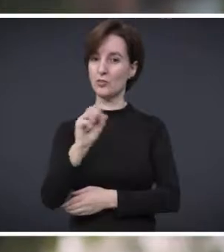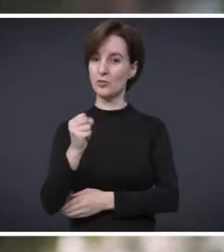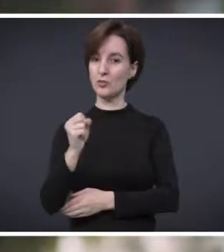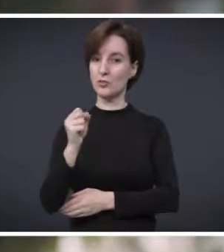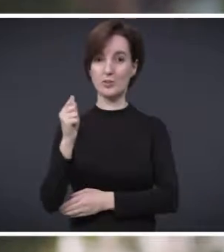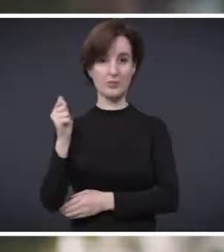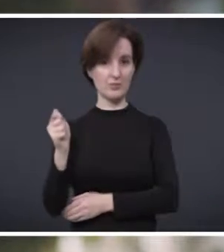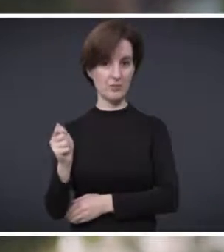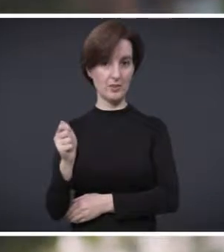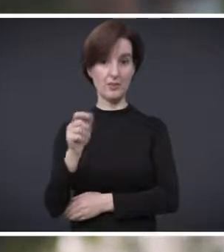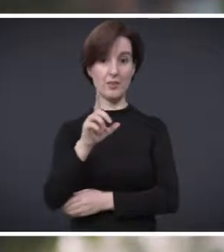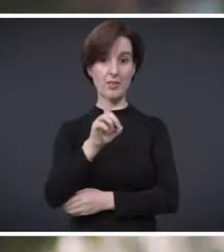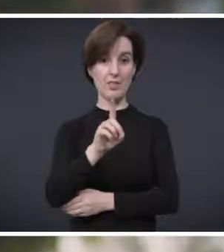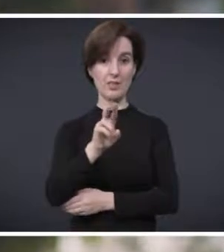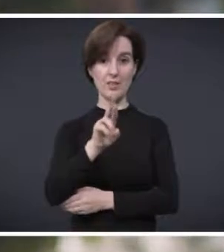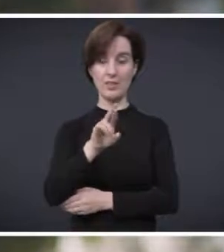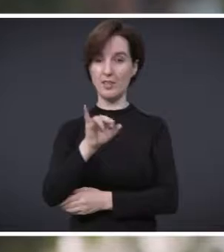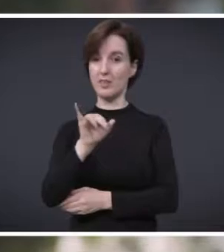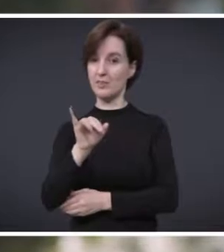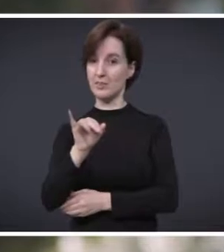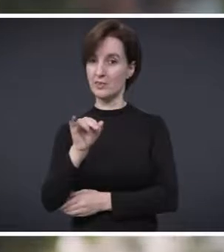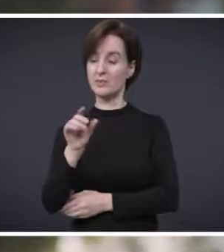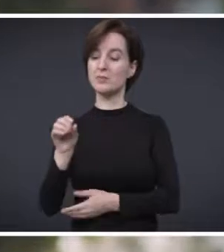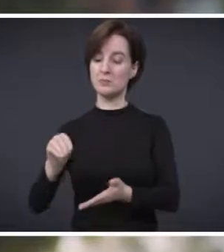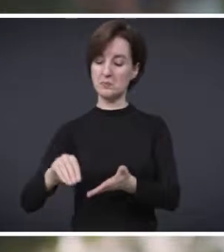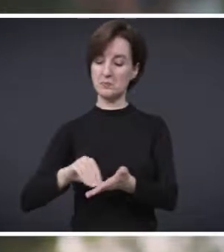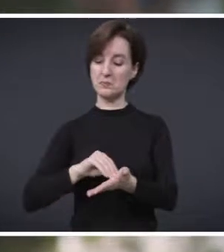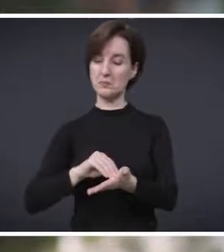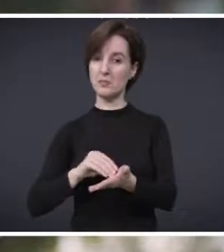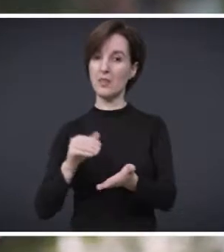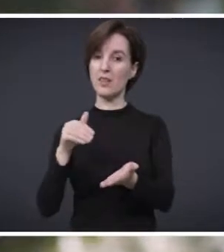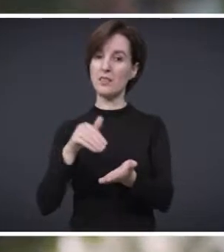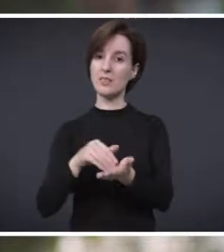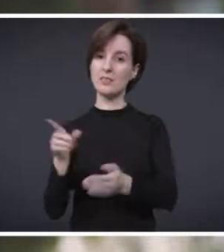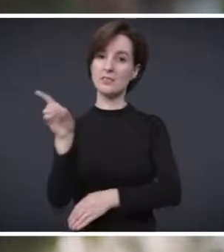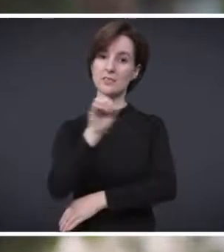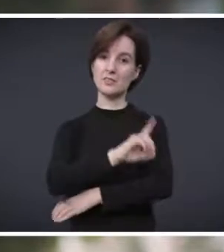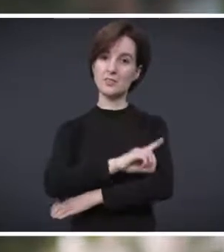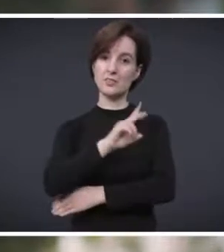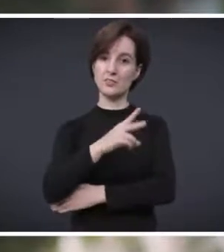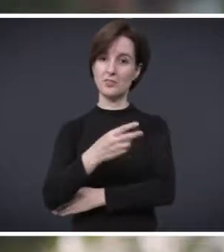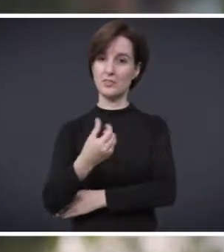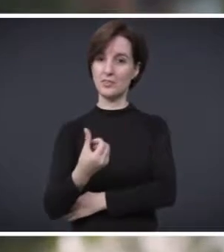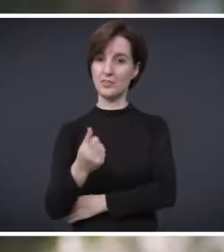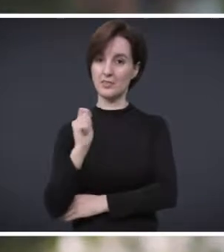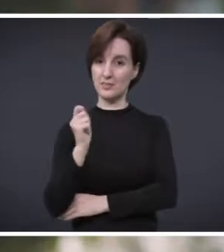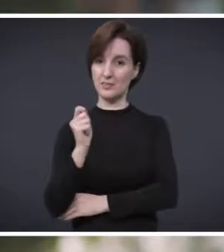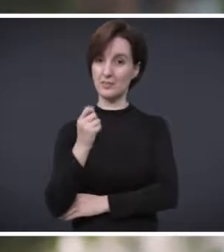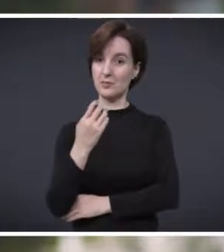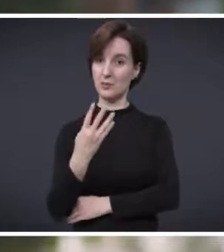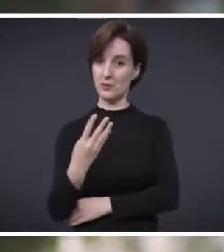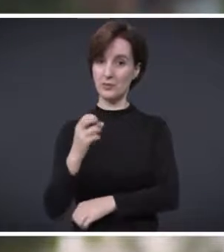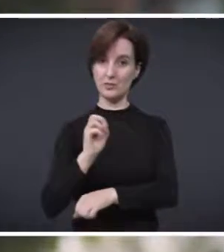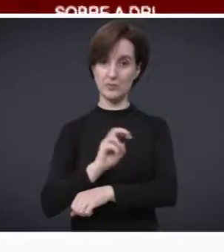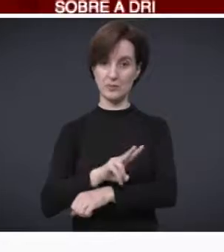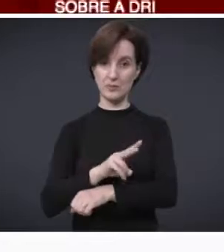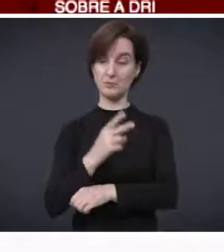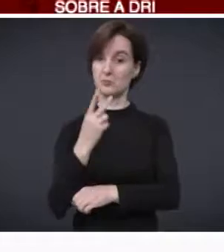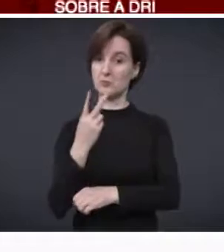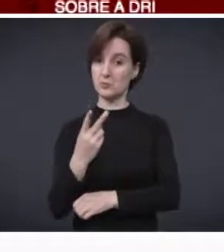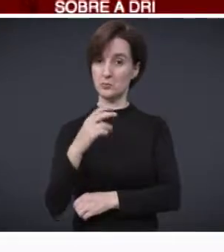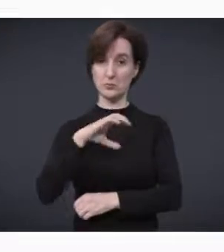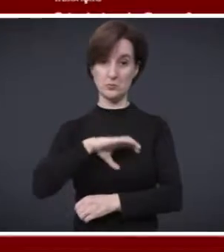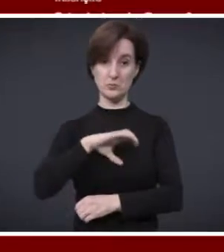semestre. A Diretoria de Relações Internacionais recebe as inscrições até o dia 26 de agosto para quatro vagas.